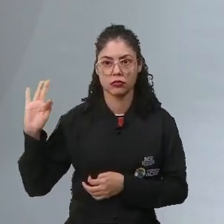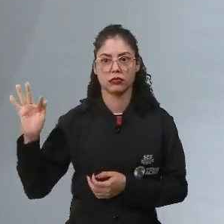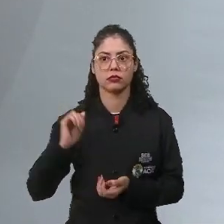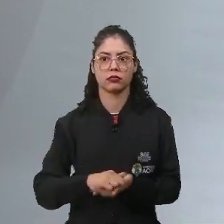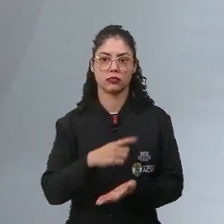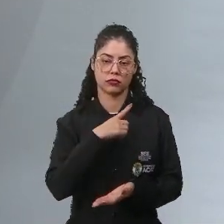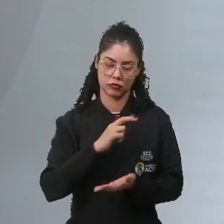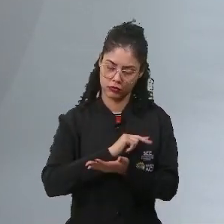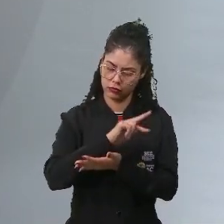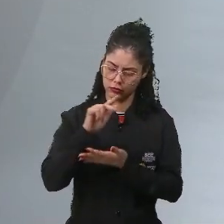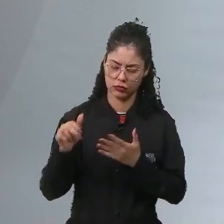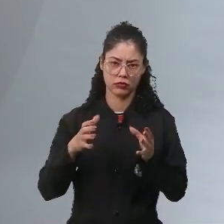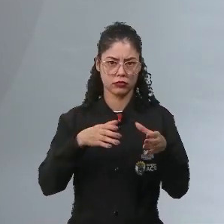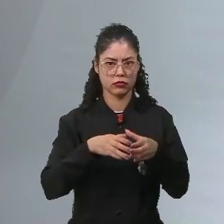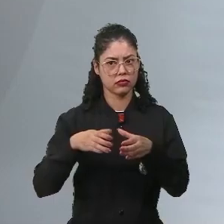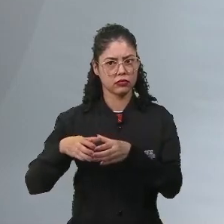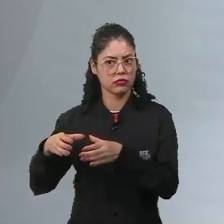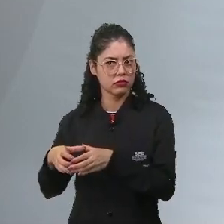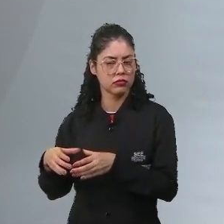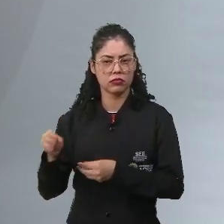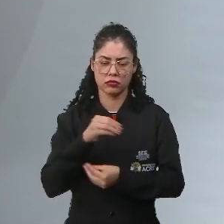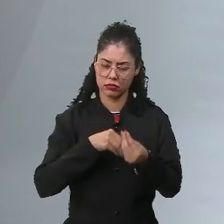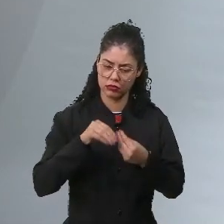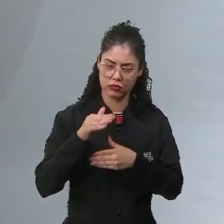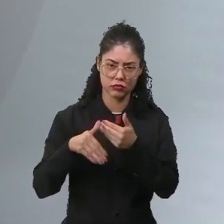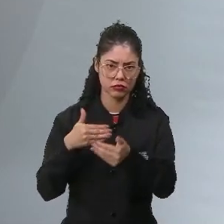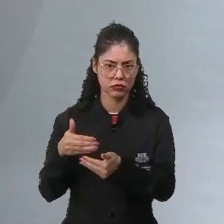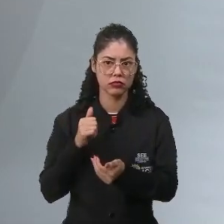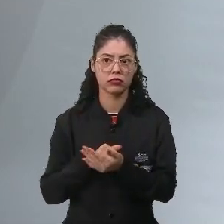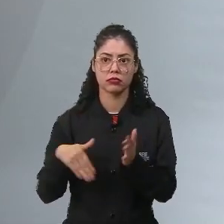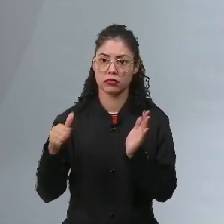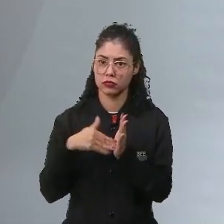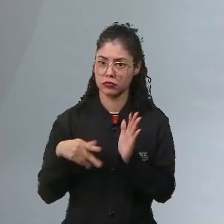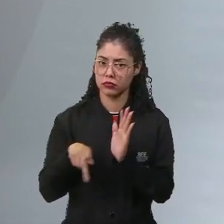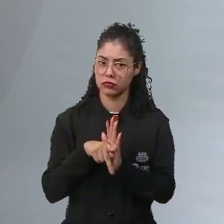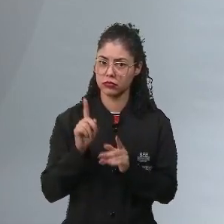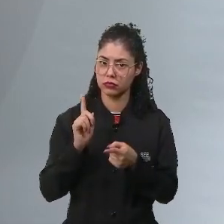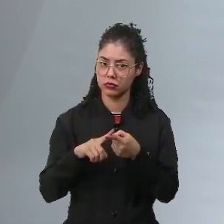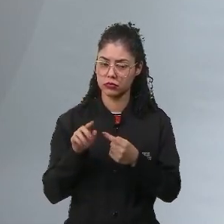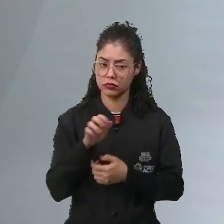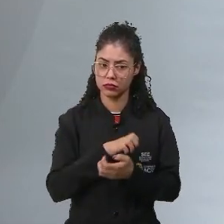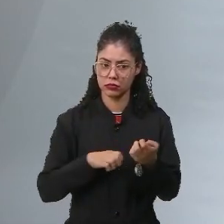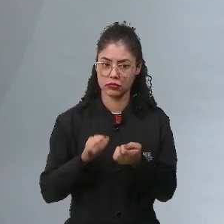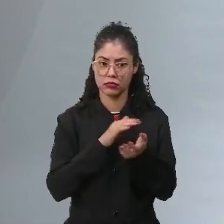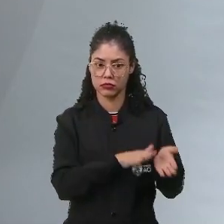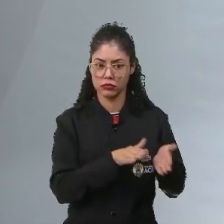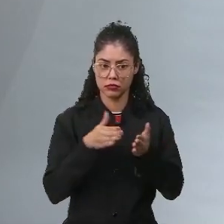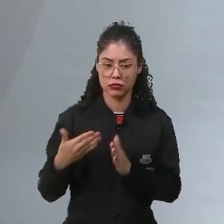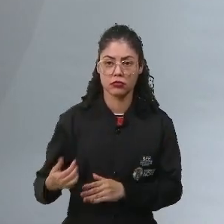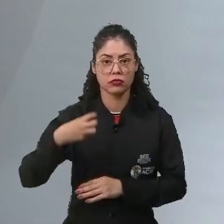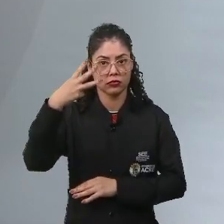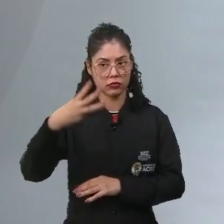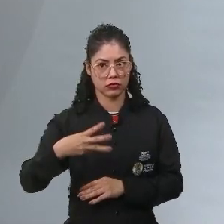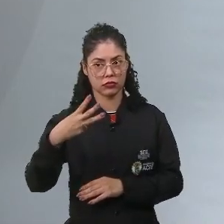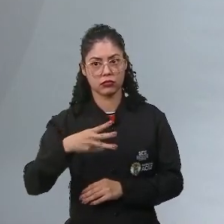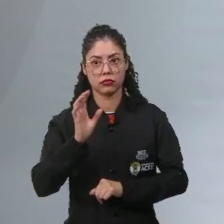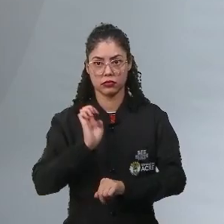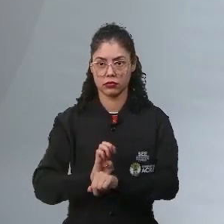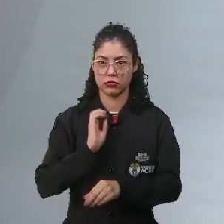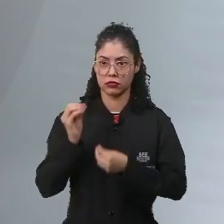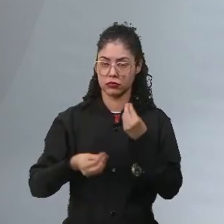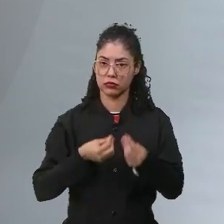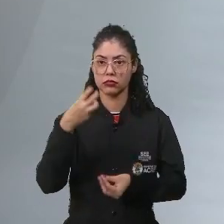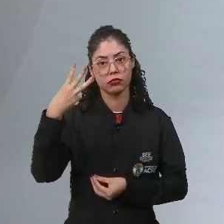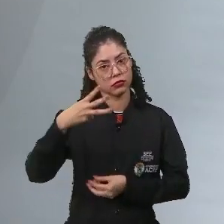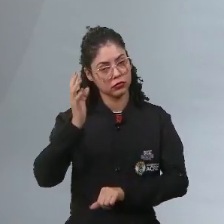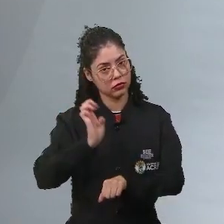você tinha muitos grupos conflitantes nesse processo revolucionário. Até porque a gente está falando de uma revolução que partiu do Terceiro Estado. E como o